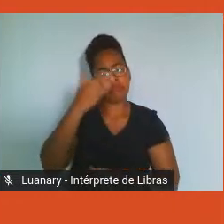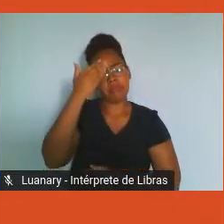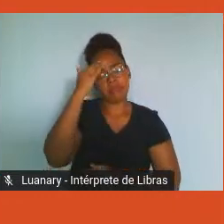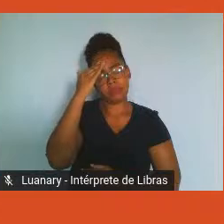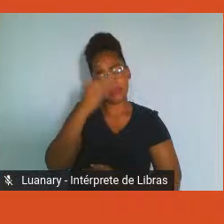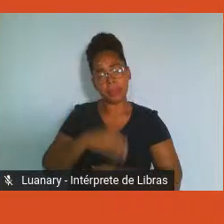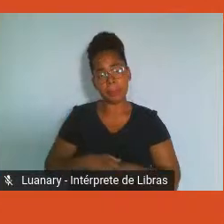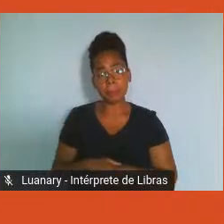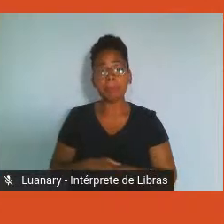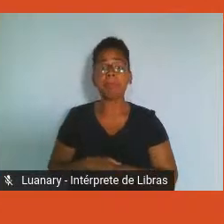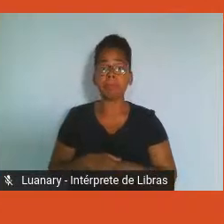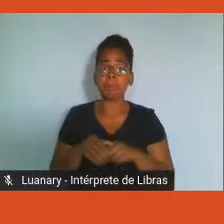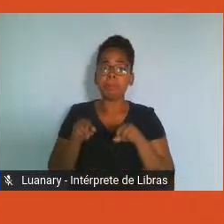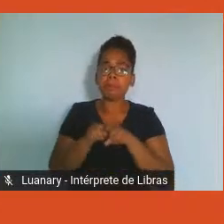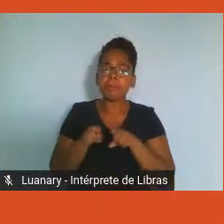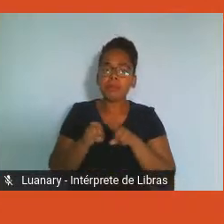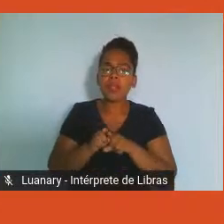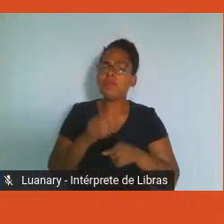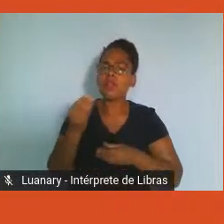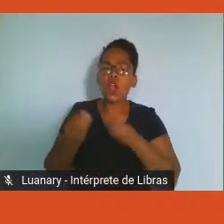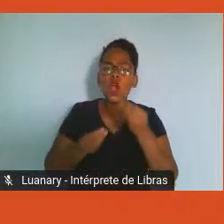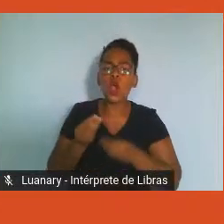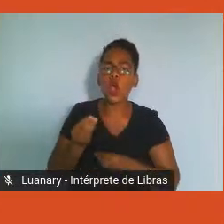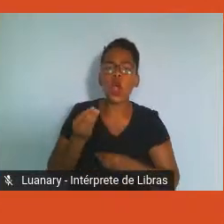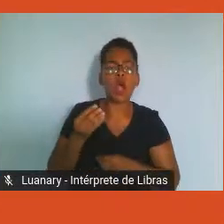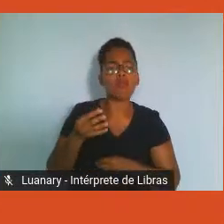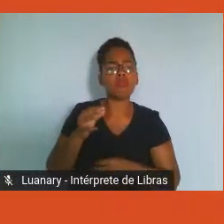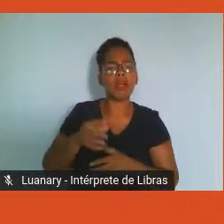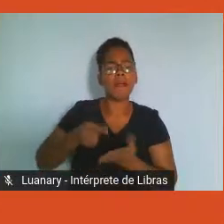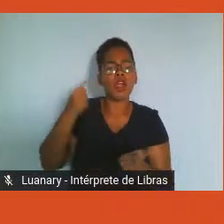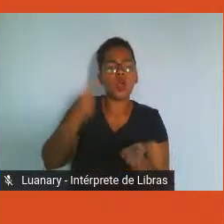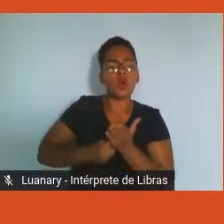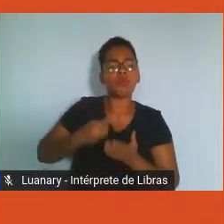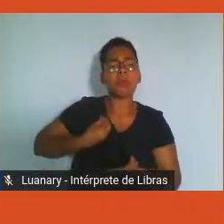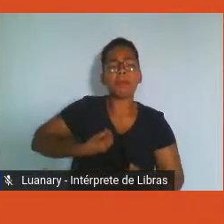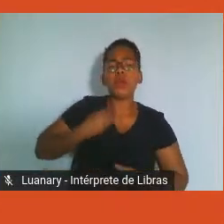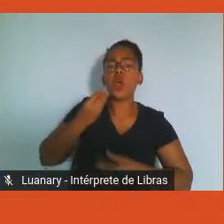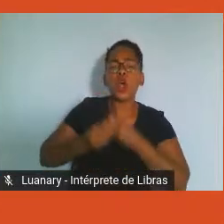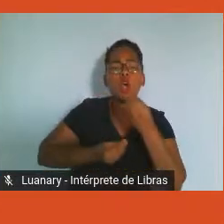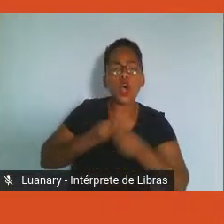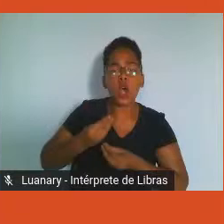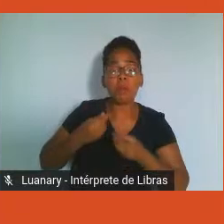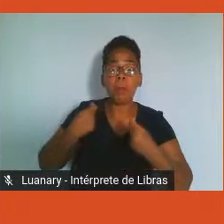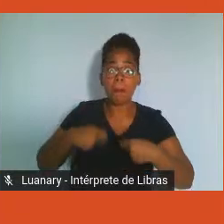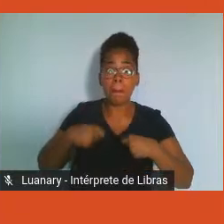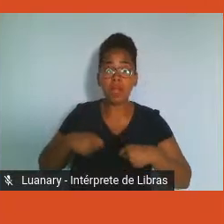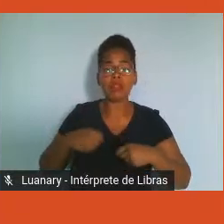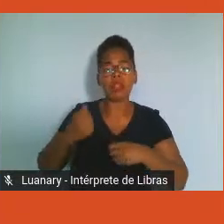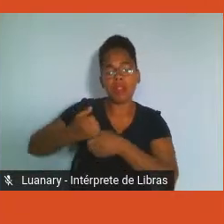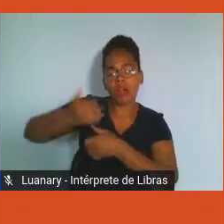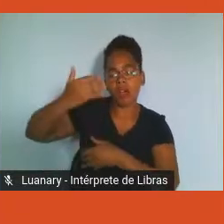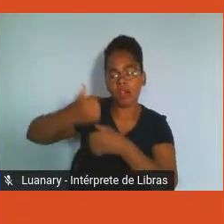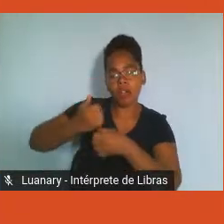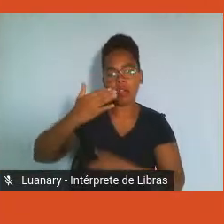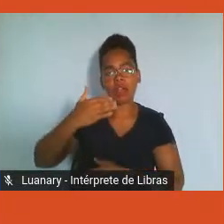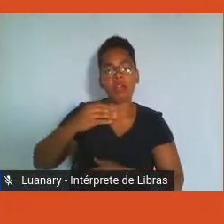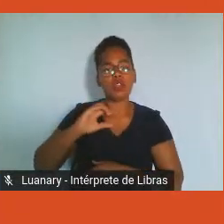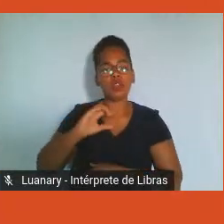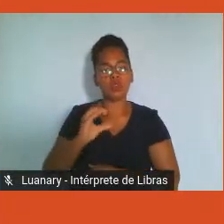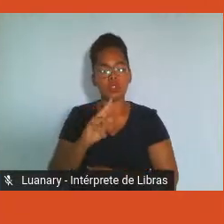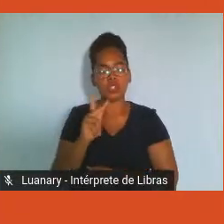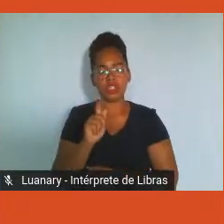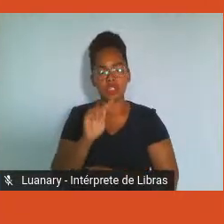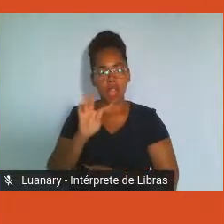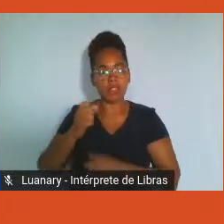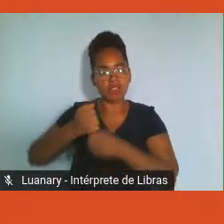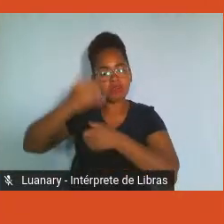ter a confirmação de sua presença em nosso encontro, peço por favor que todos coloquem seu nome, e-mail e nome de sua empresa em nosso